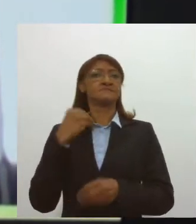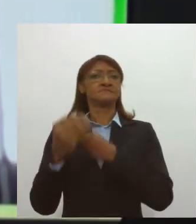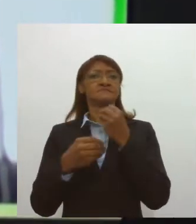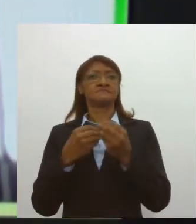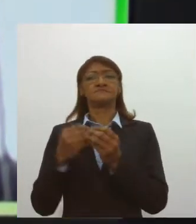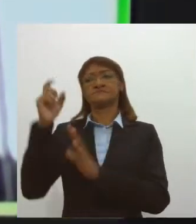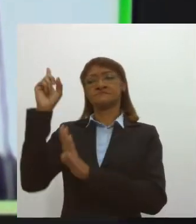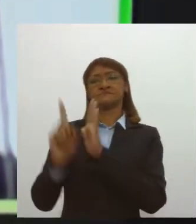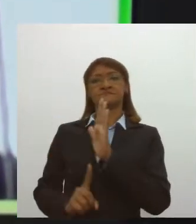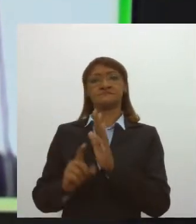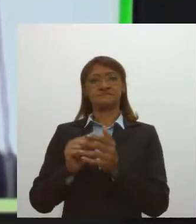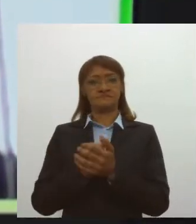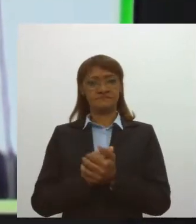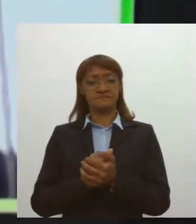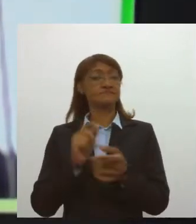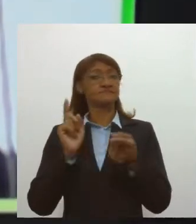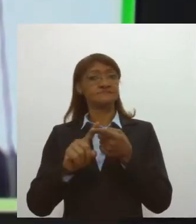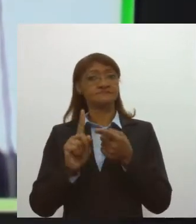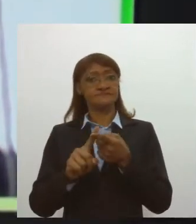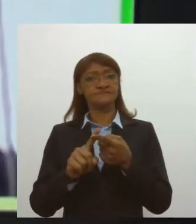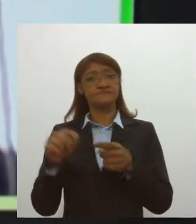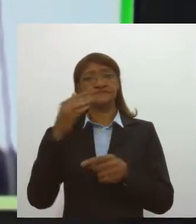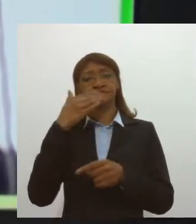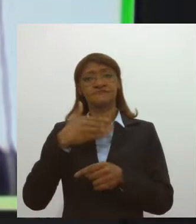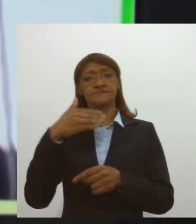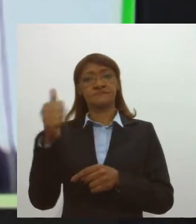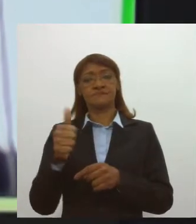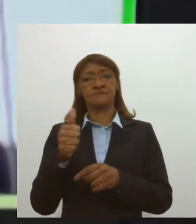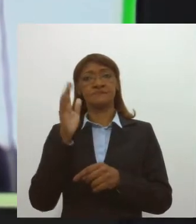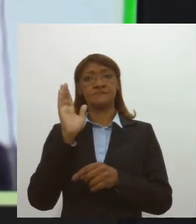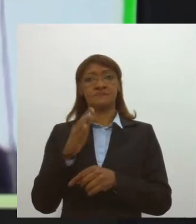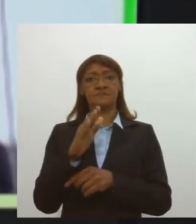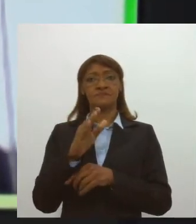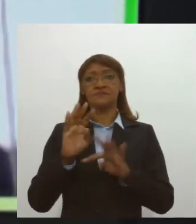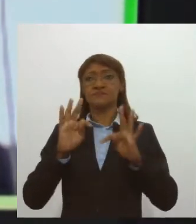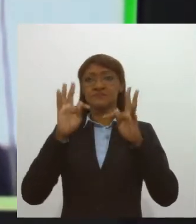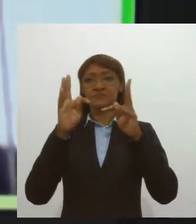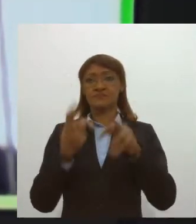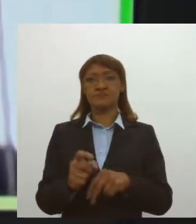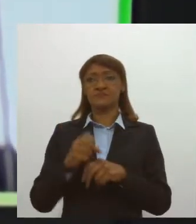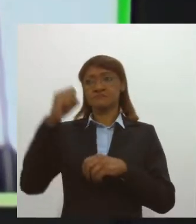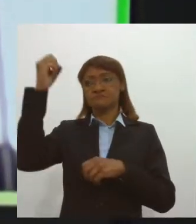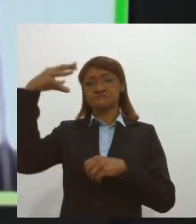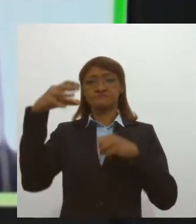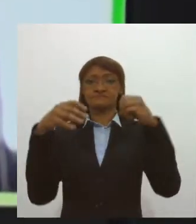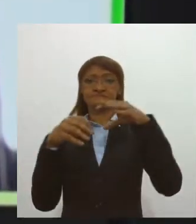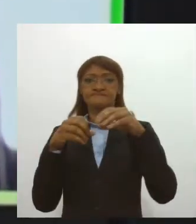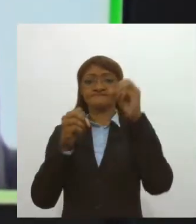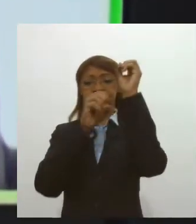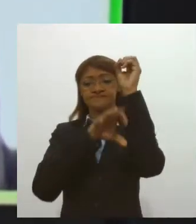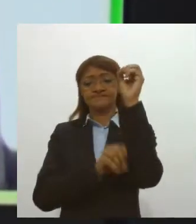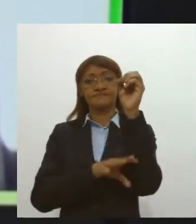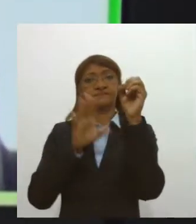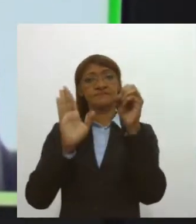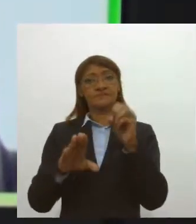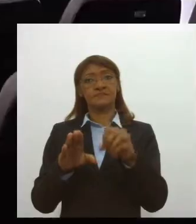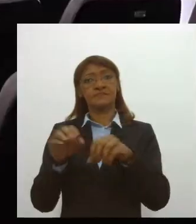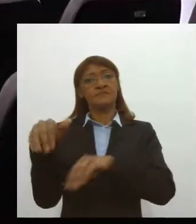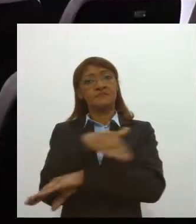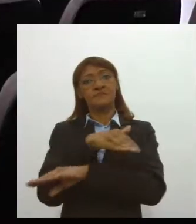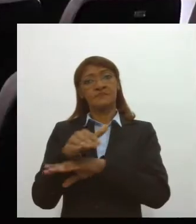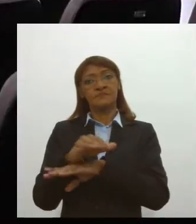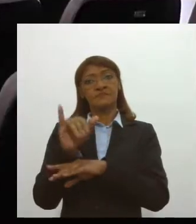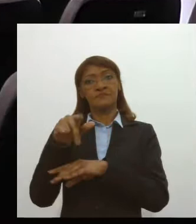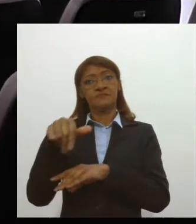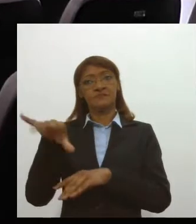Direitos. E, por fim, a melhoria na sinalização horizontal e vertical da rodovia Inácio Barbosa, em Aracaju.